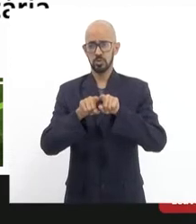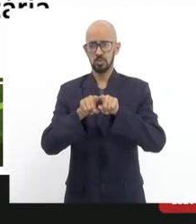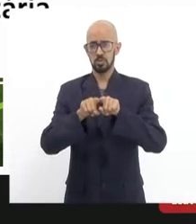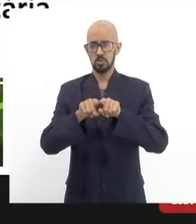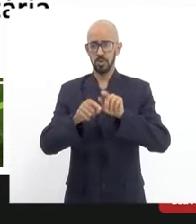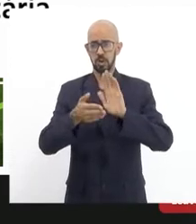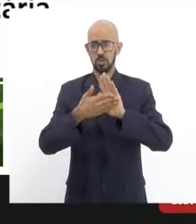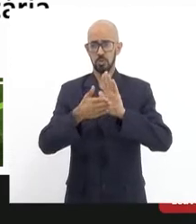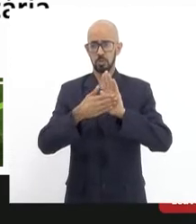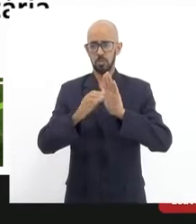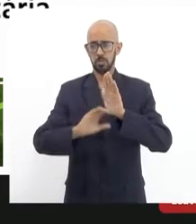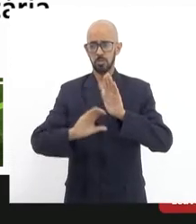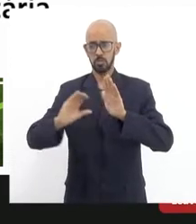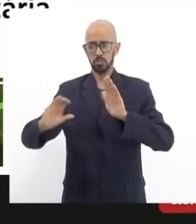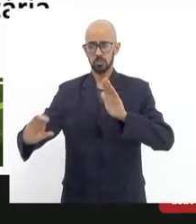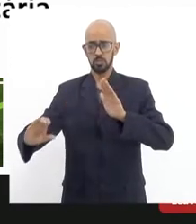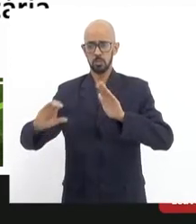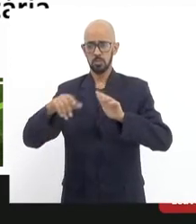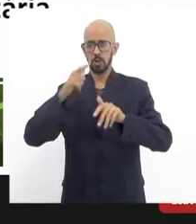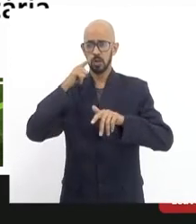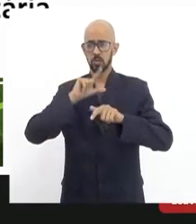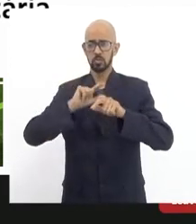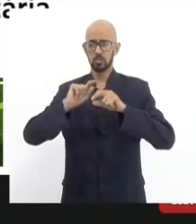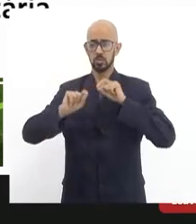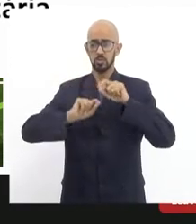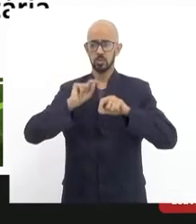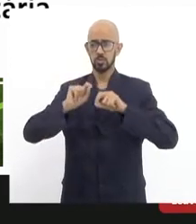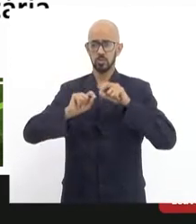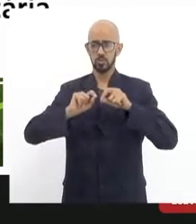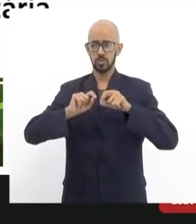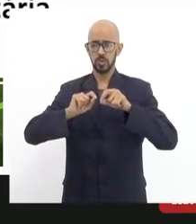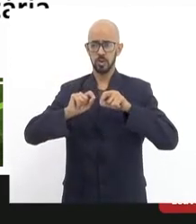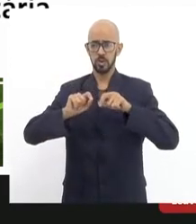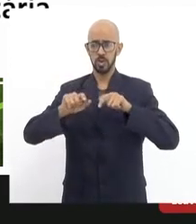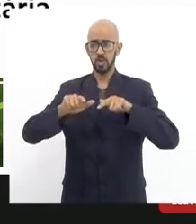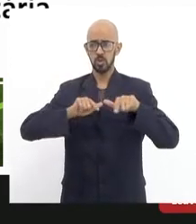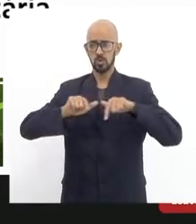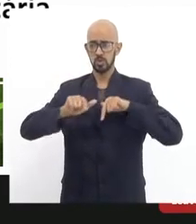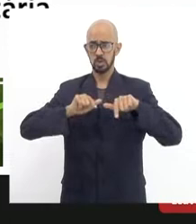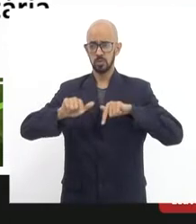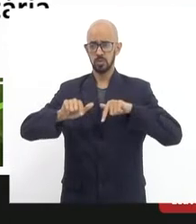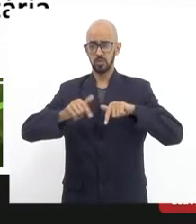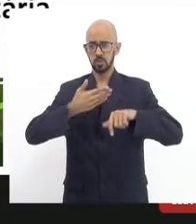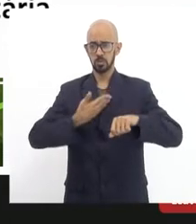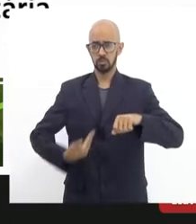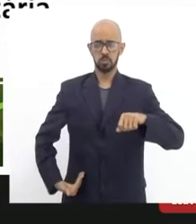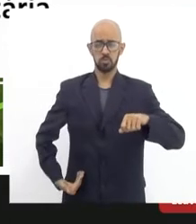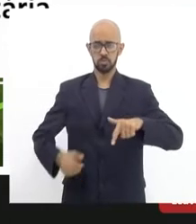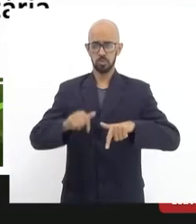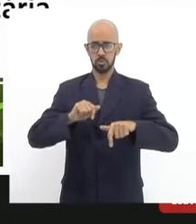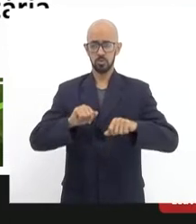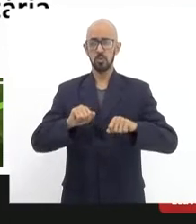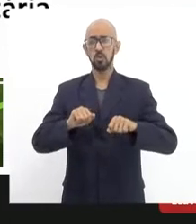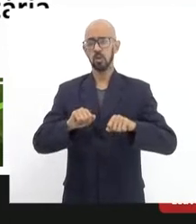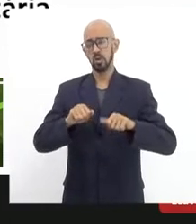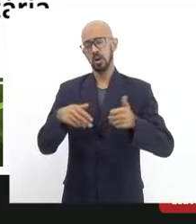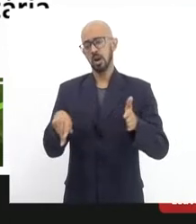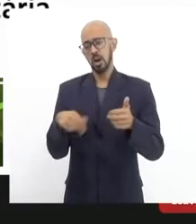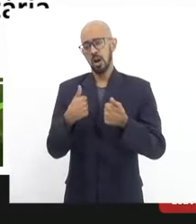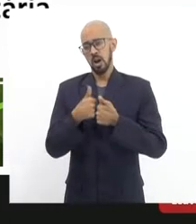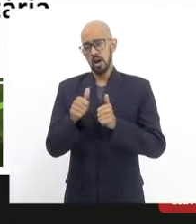para a efetividade do tombamento e do serviço público de transporte por bonde, ou seja, a